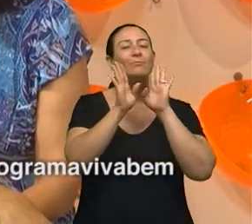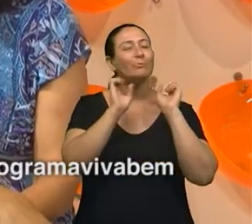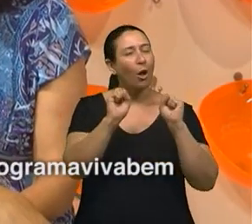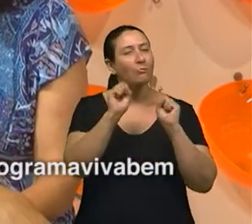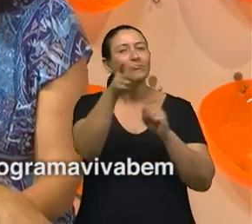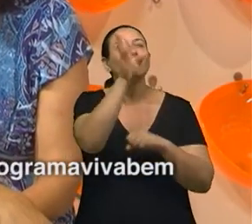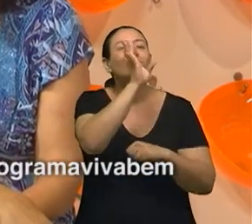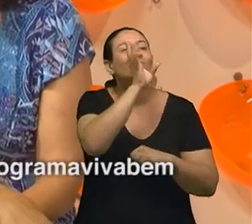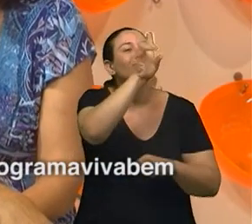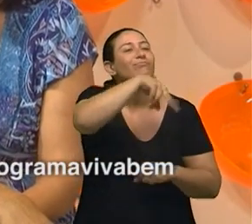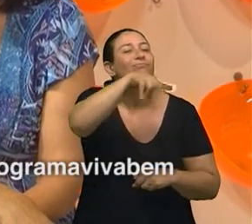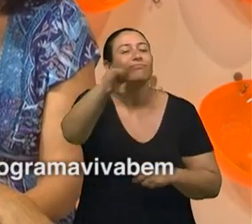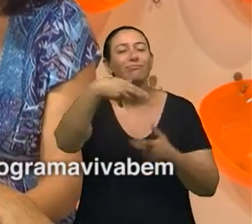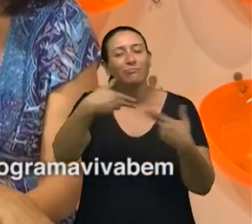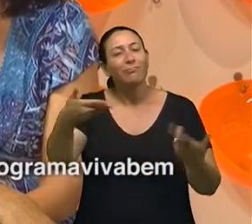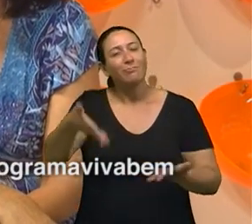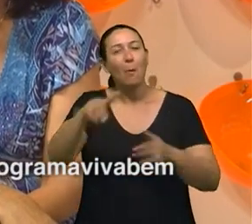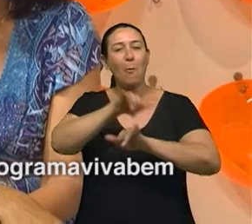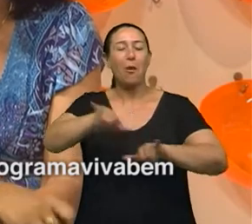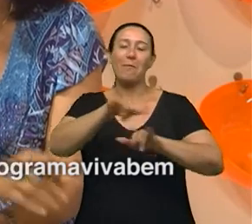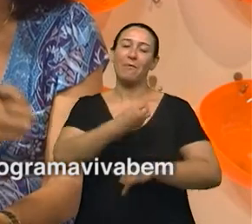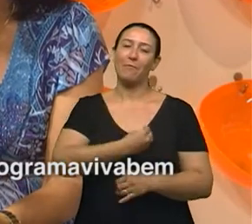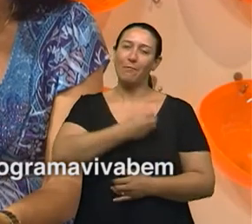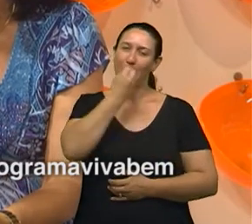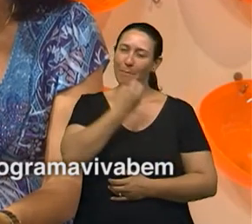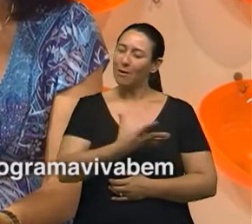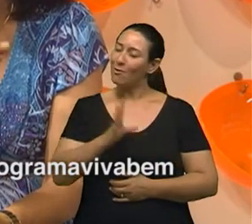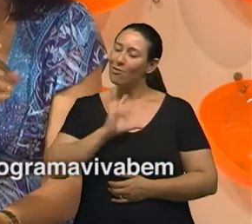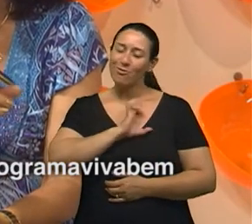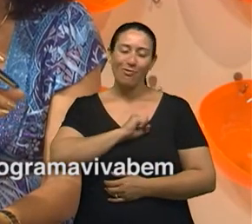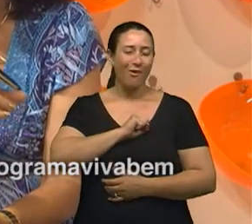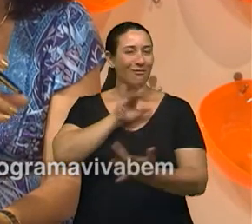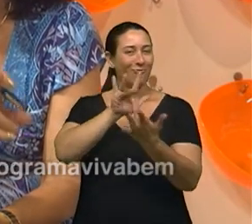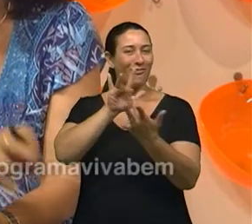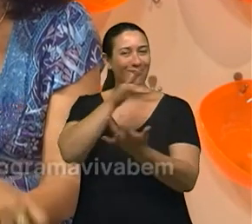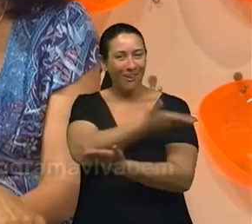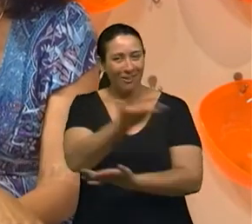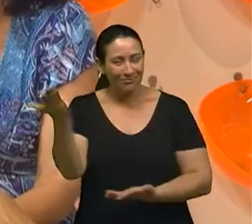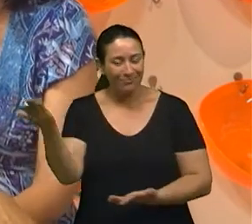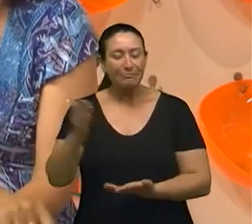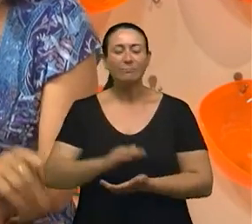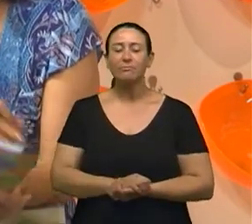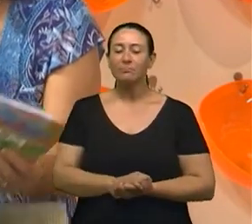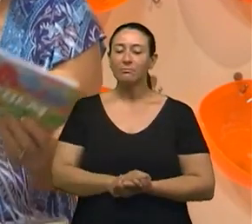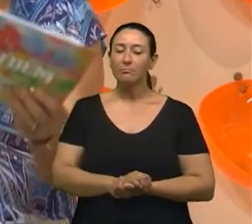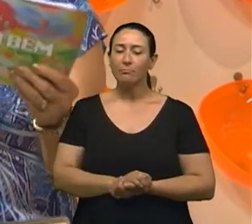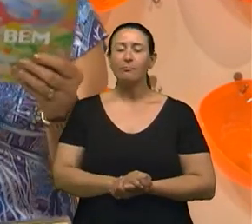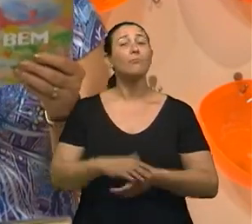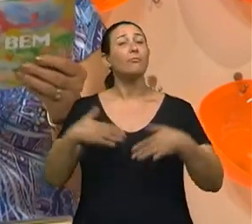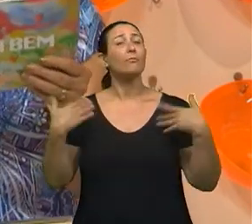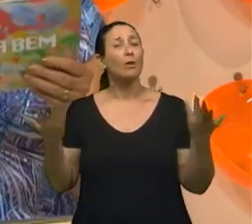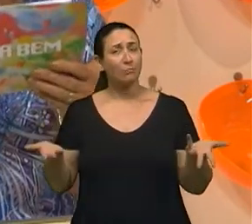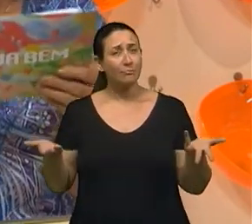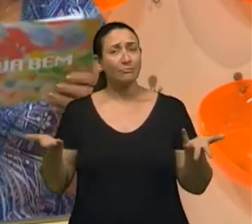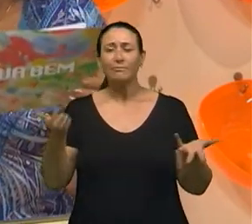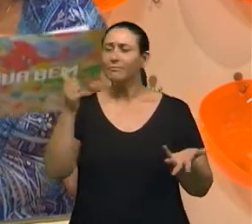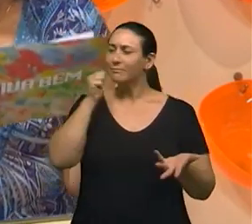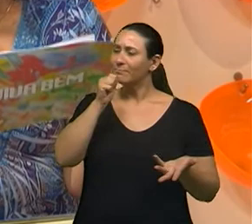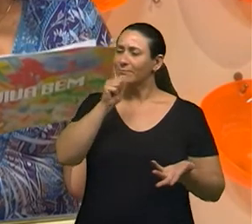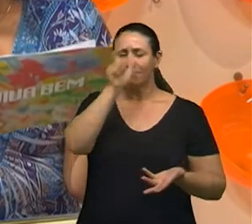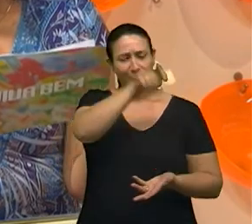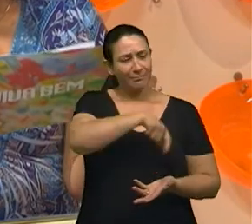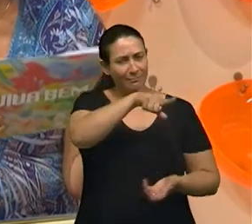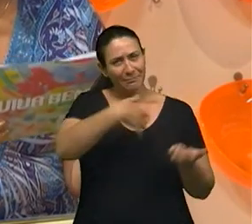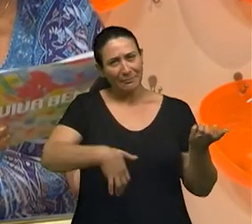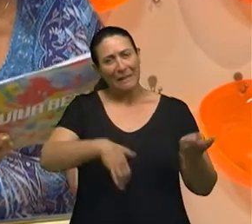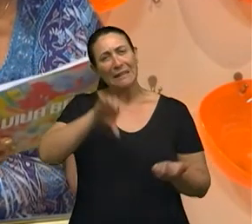.br. Para o programa Viva Bem, a gente adora atender vocês, hein? Pois é. Então, Clarissa, eu